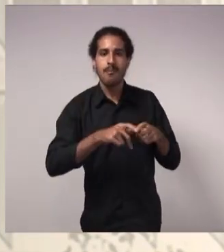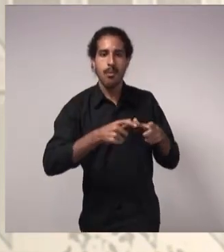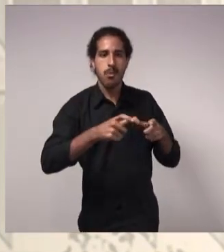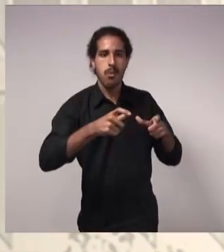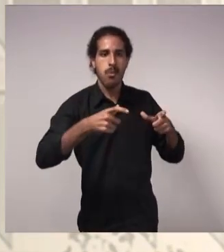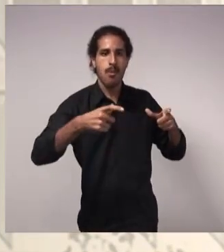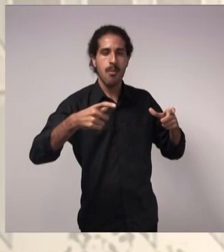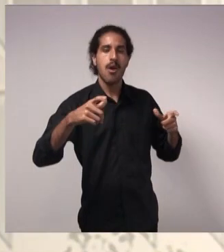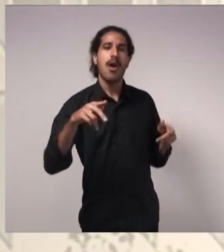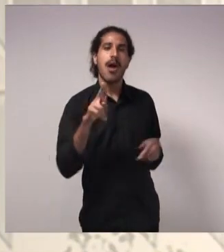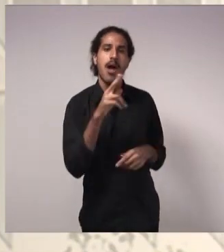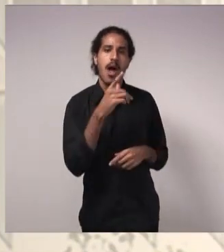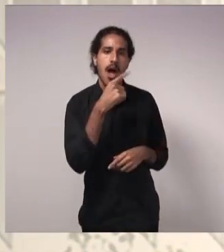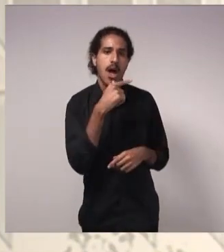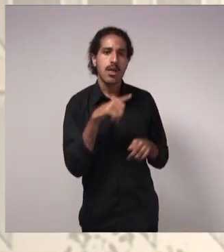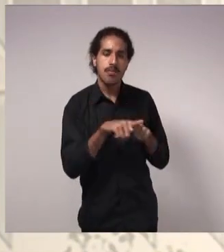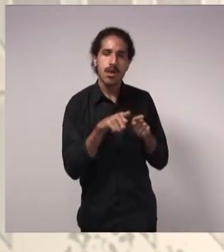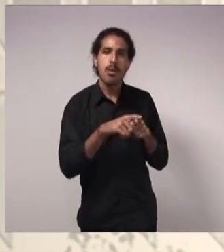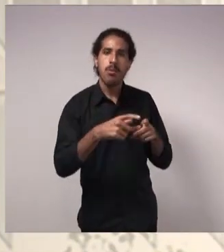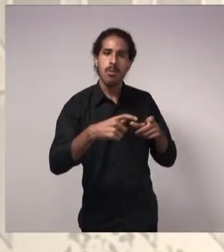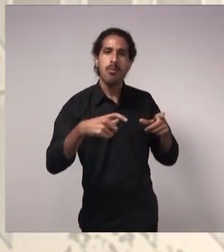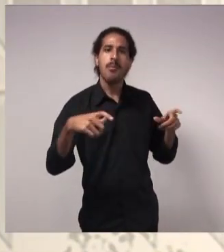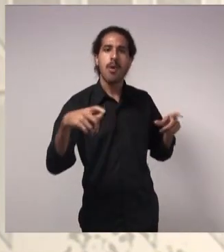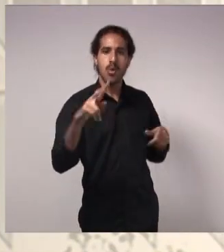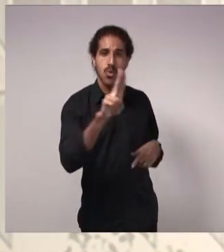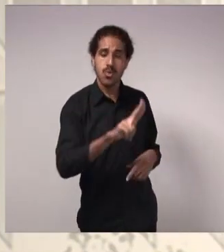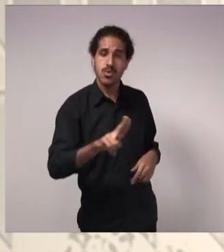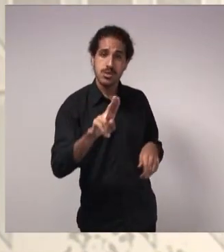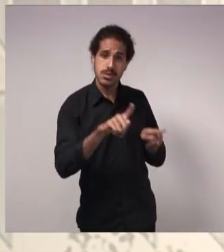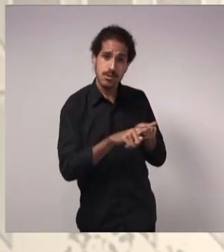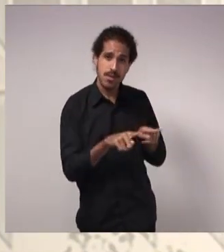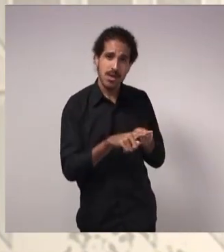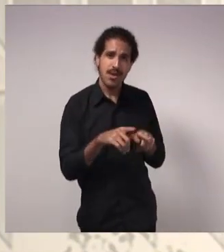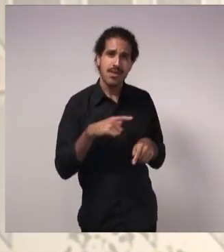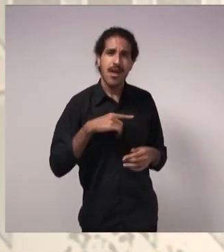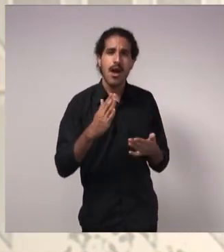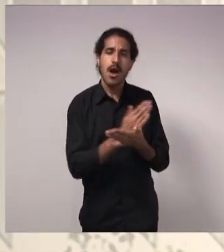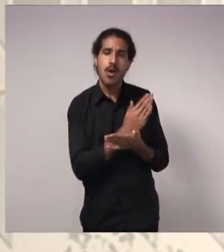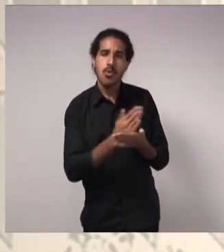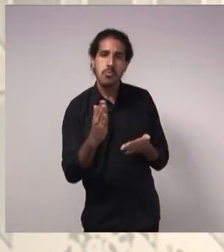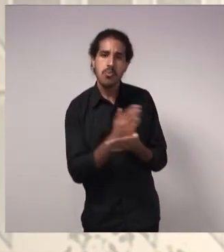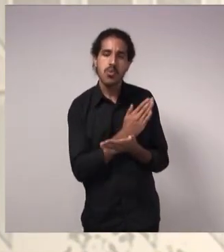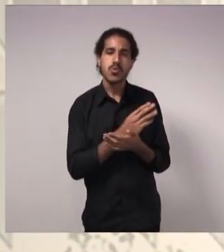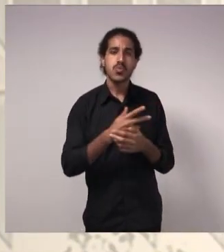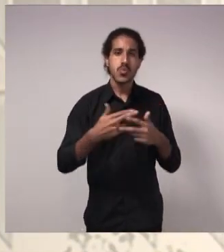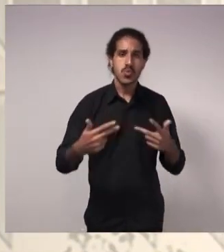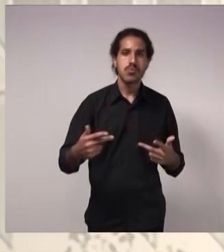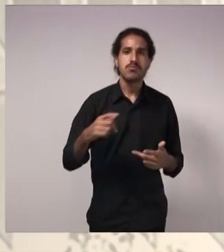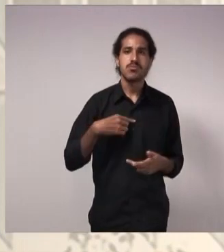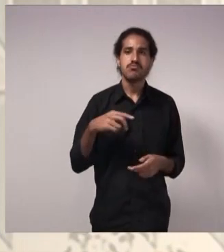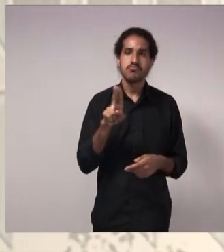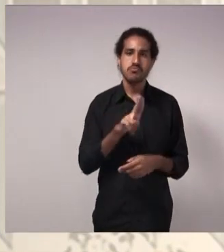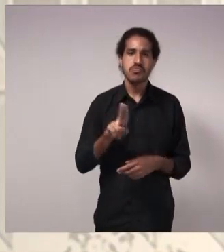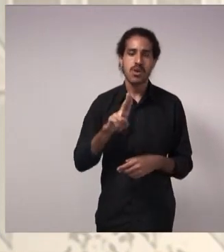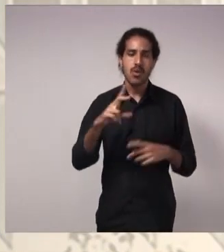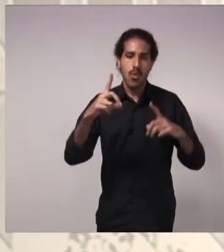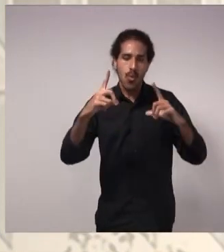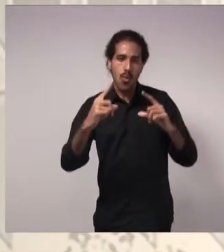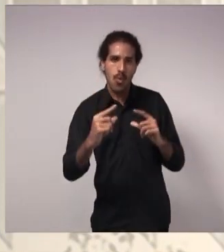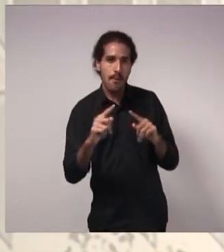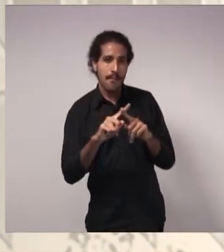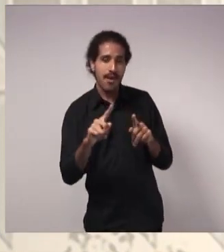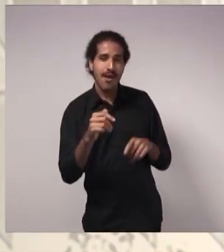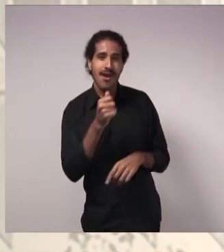aumentando. Evidentemente que algumas medidas vão sendo tomadas para reduzir um pouco esse consumo, mas ele ainda está